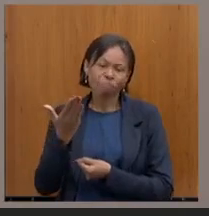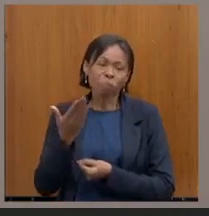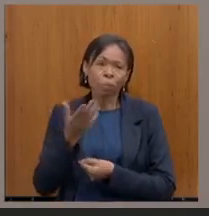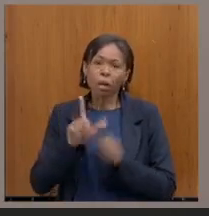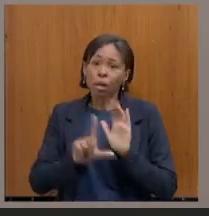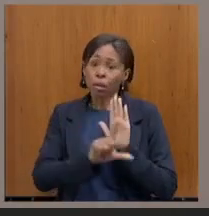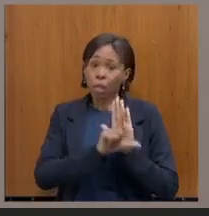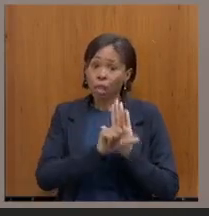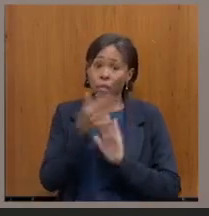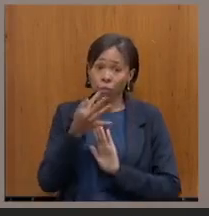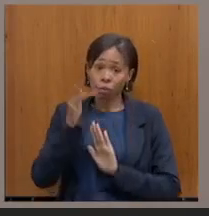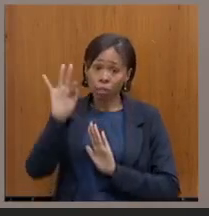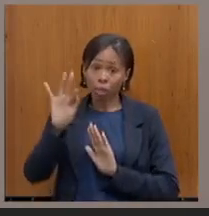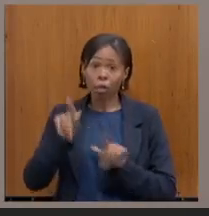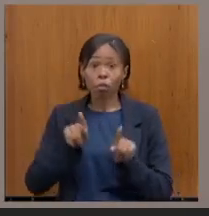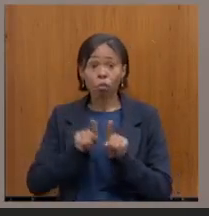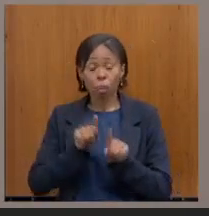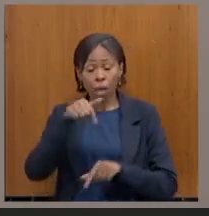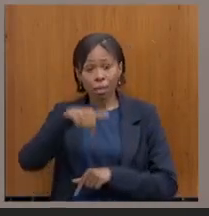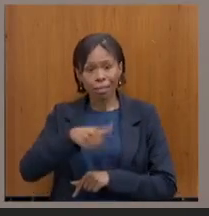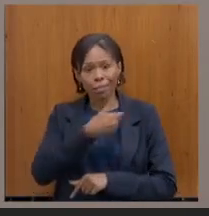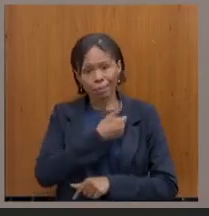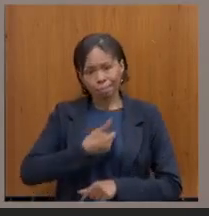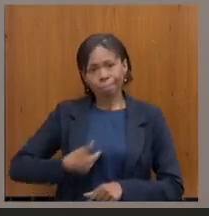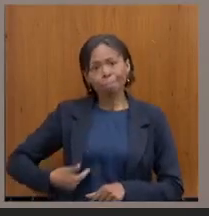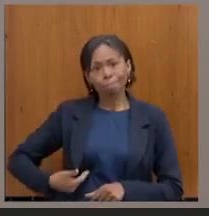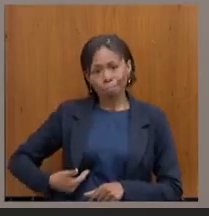obviamente, o Estado e põe-se em risco as relações